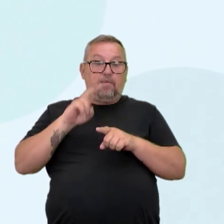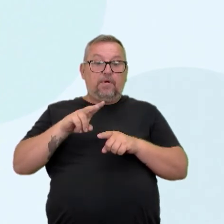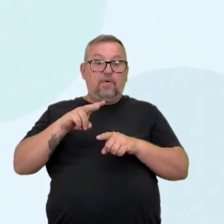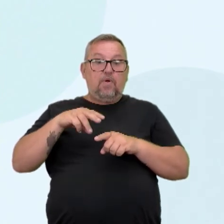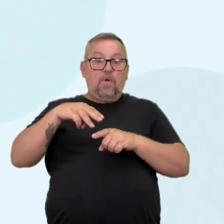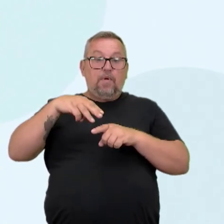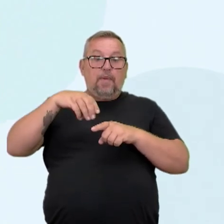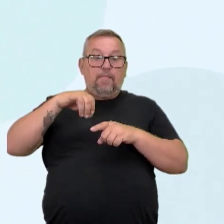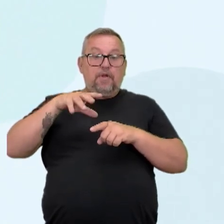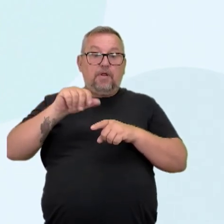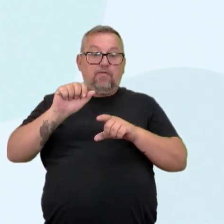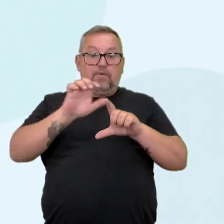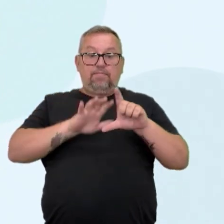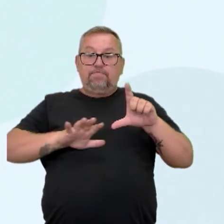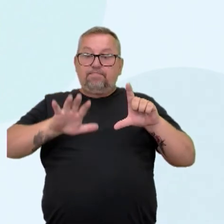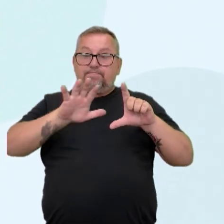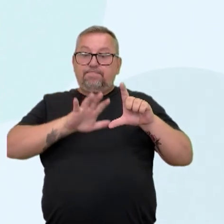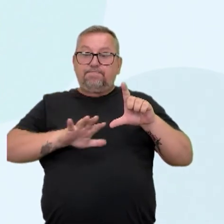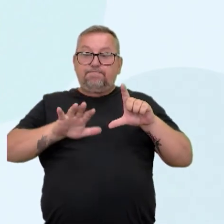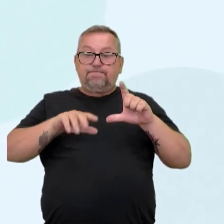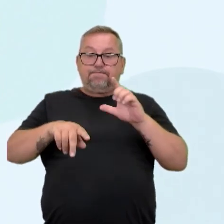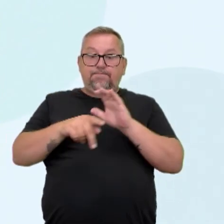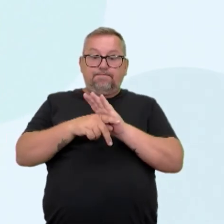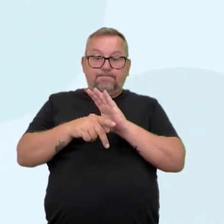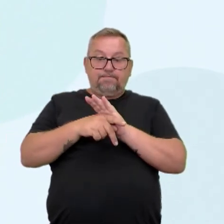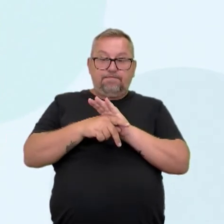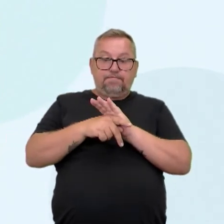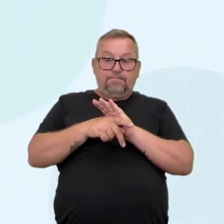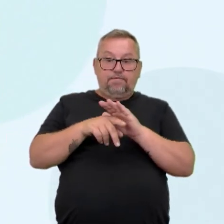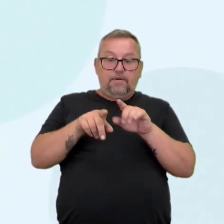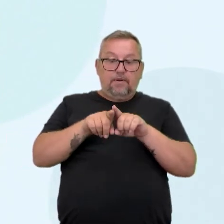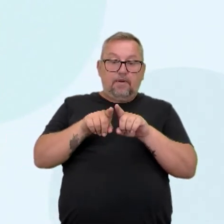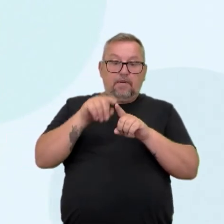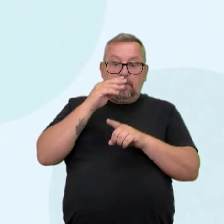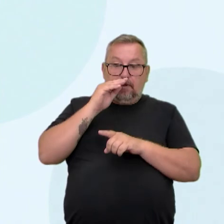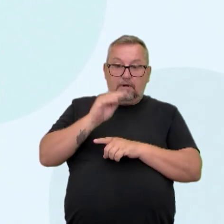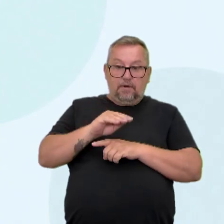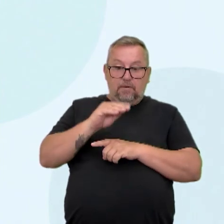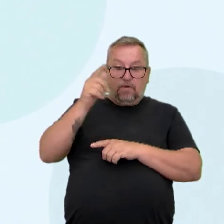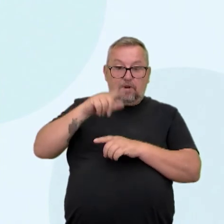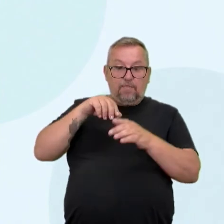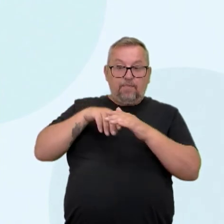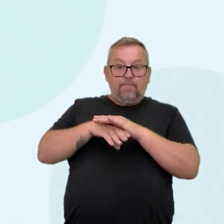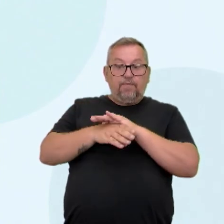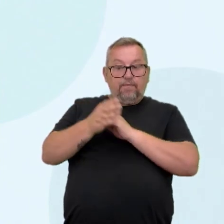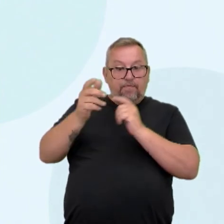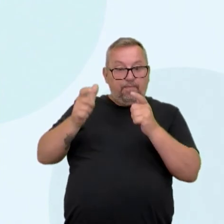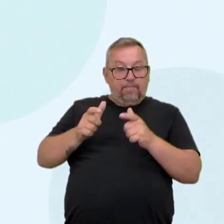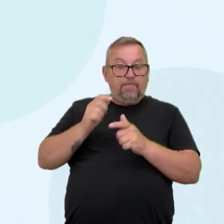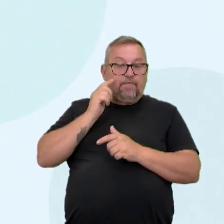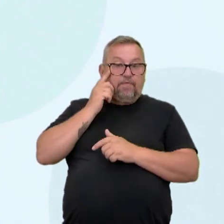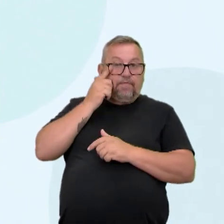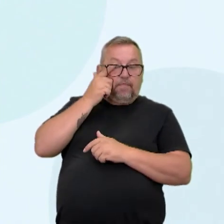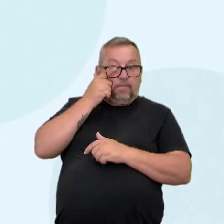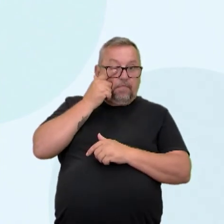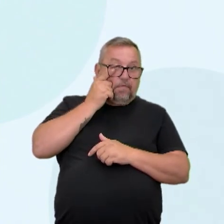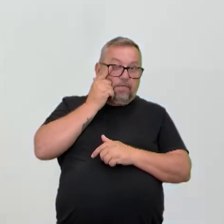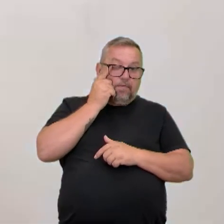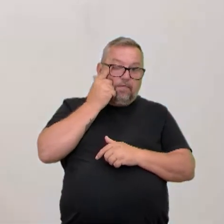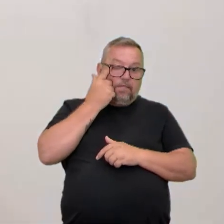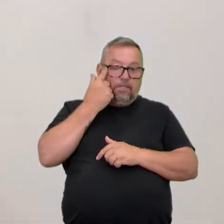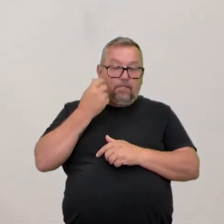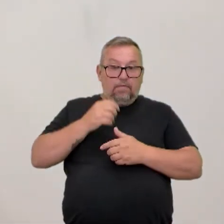mídia de massa, que afeta o consumo popular e ignora a tradição local. Máfia,